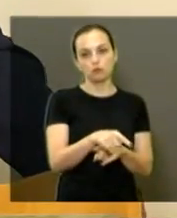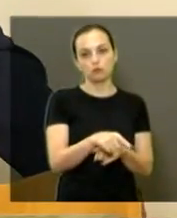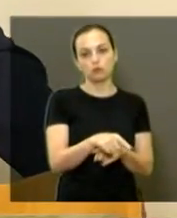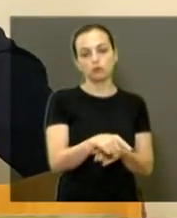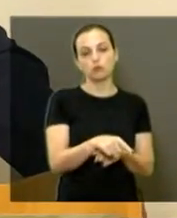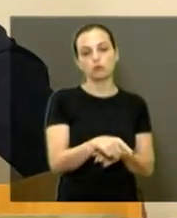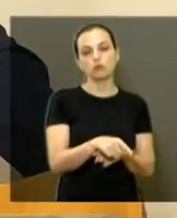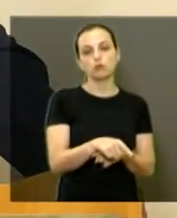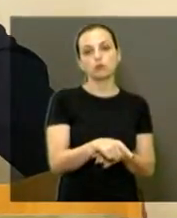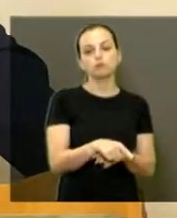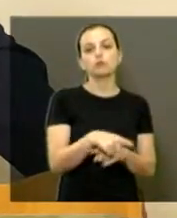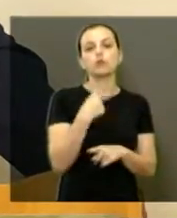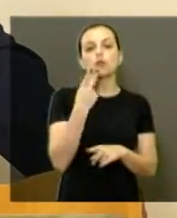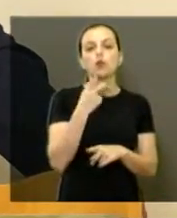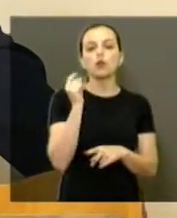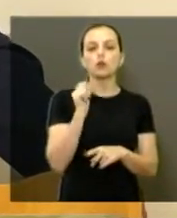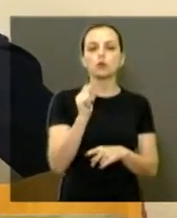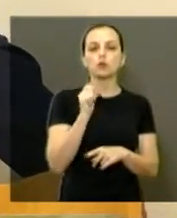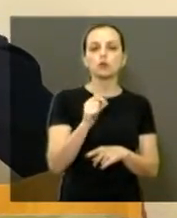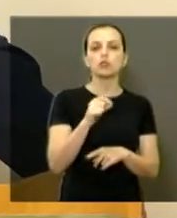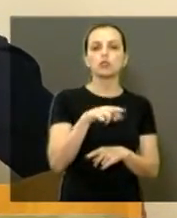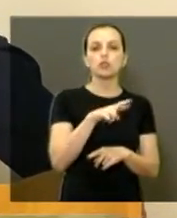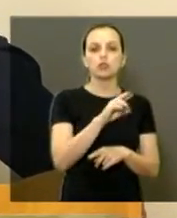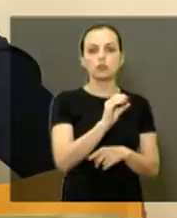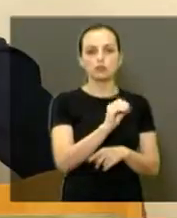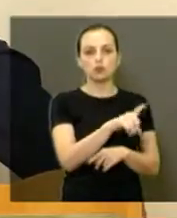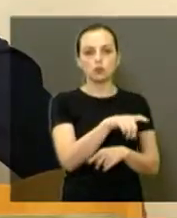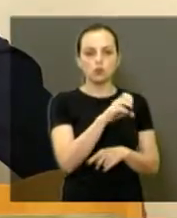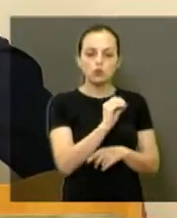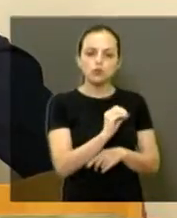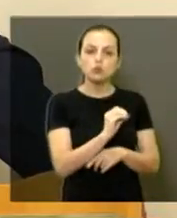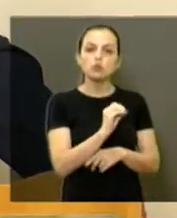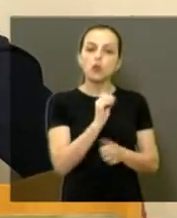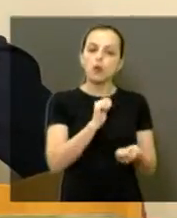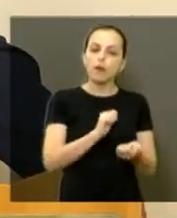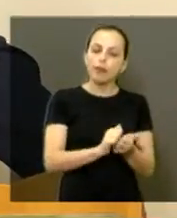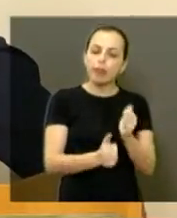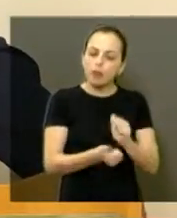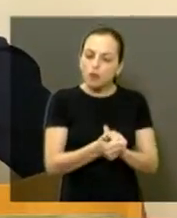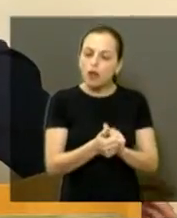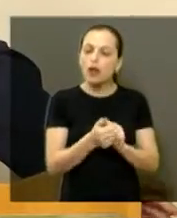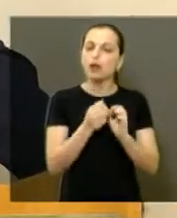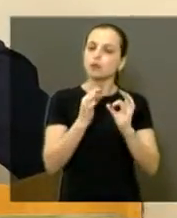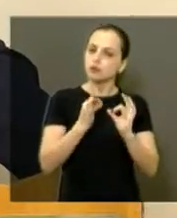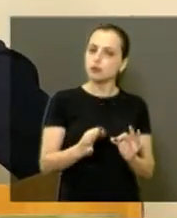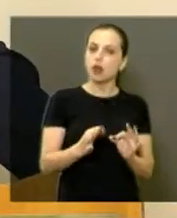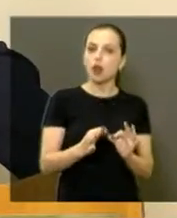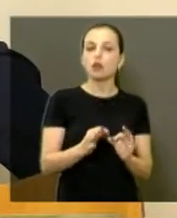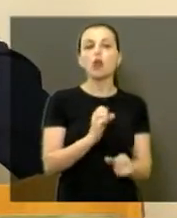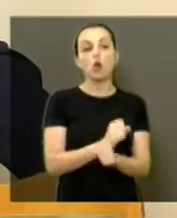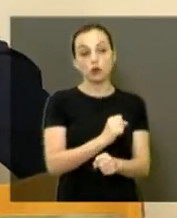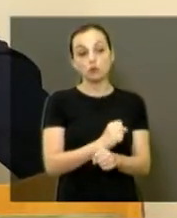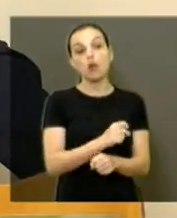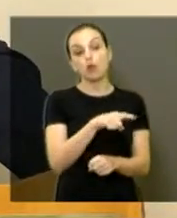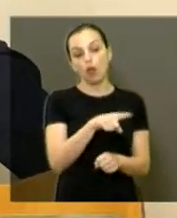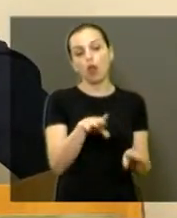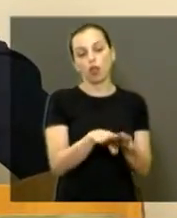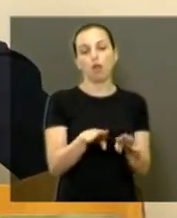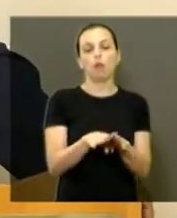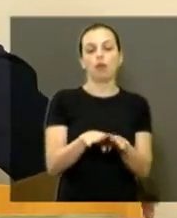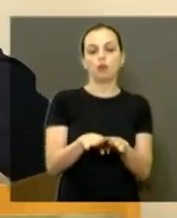Você falou, Jefferson, agora que no Roxo foram lá e adequaram, fizeram uma adequação, espero que isso também aconteça.